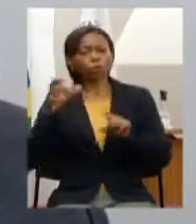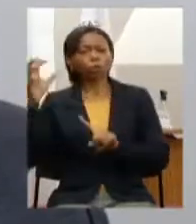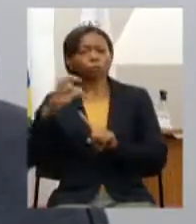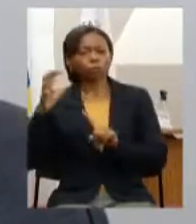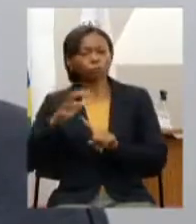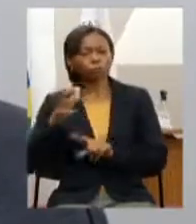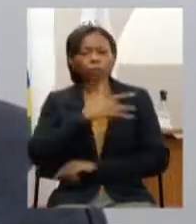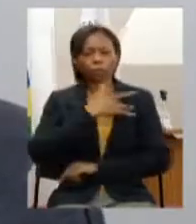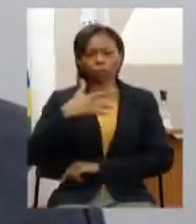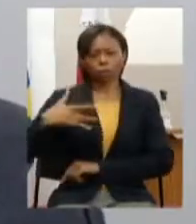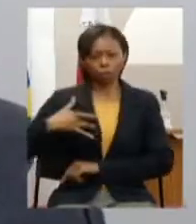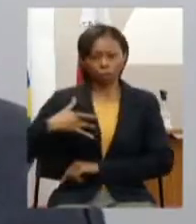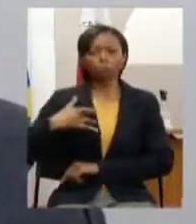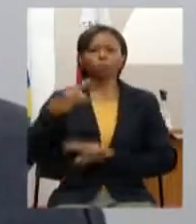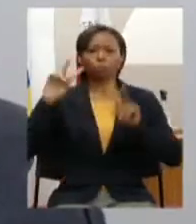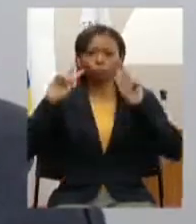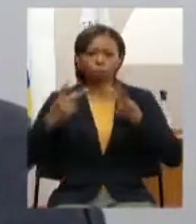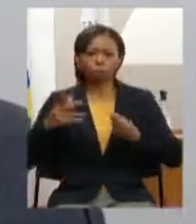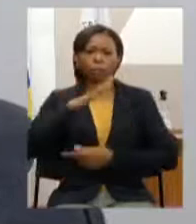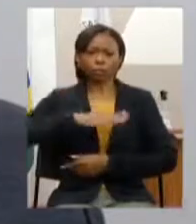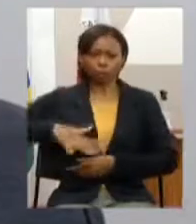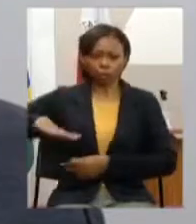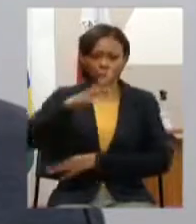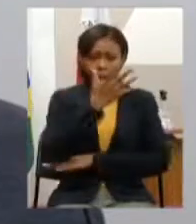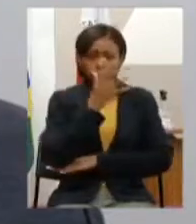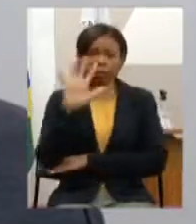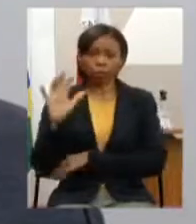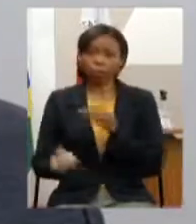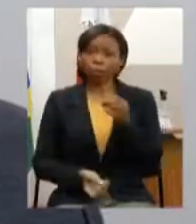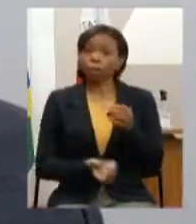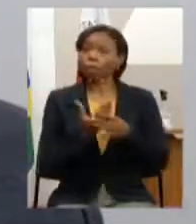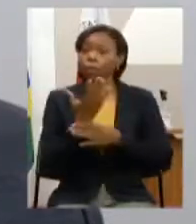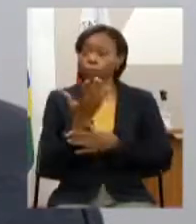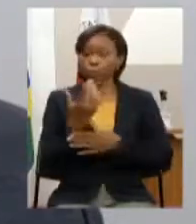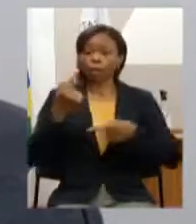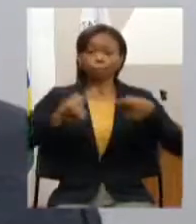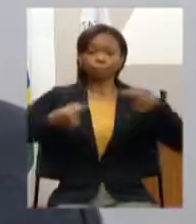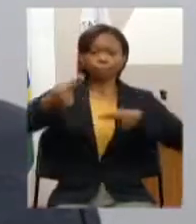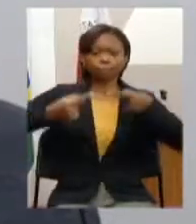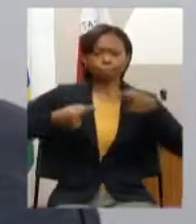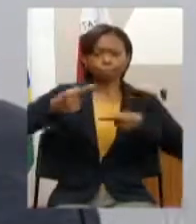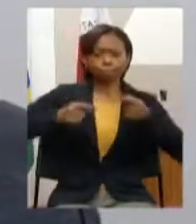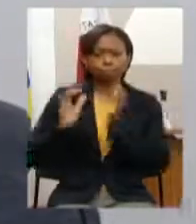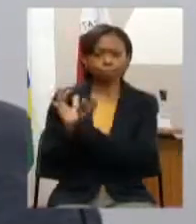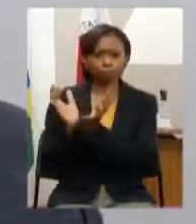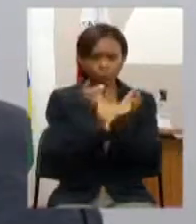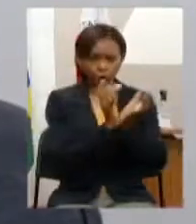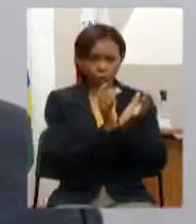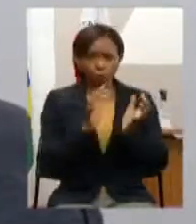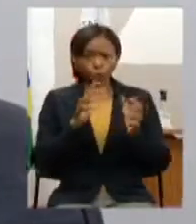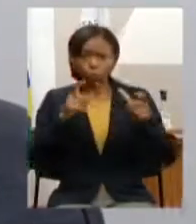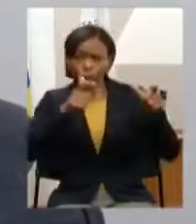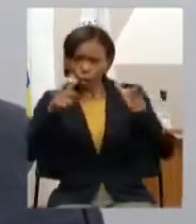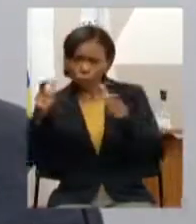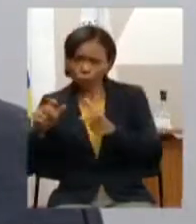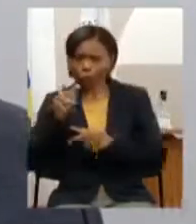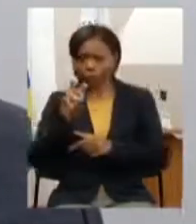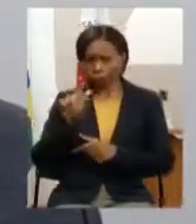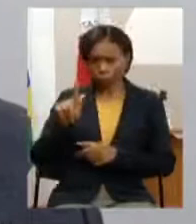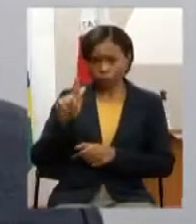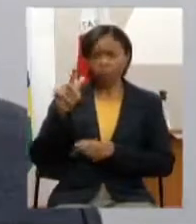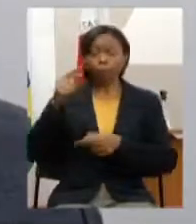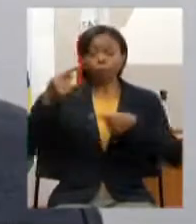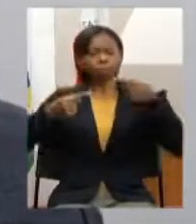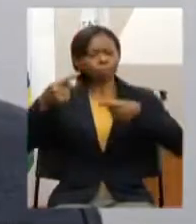ao meio ambiente propõe-se a criação do comitê deliberativo para discussão dos efeitos negativos das ondas 5G para que sejam discutidas